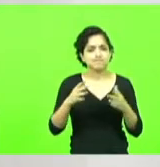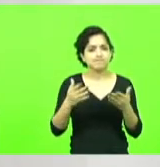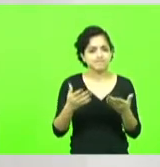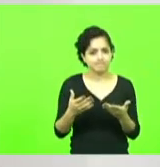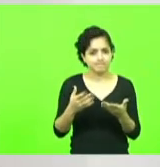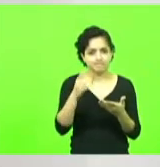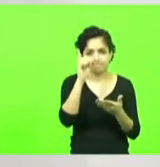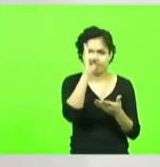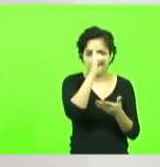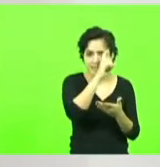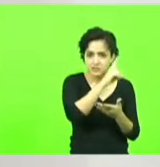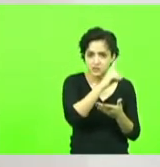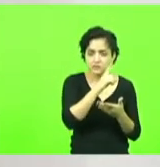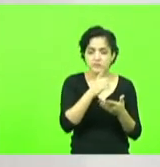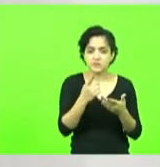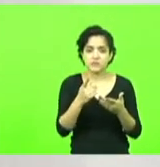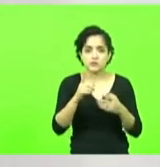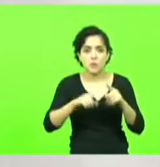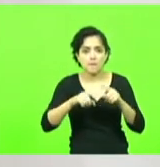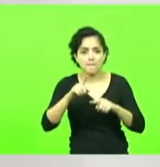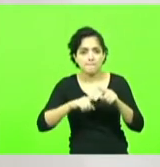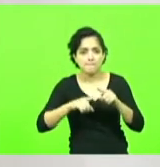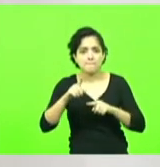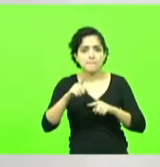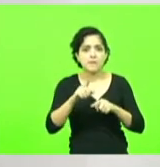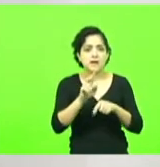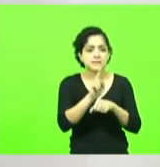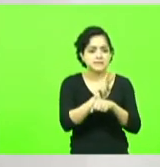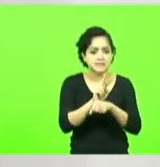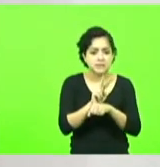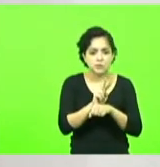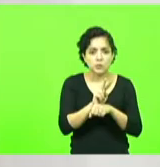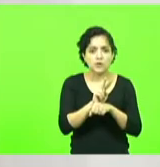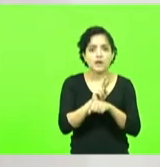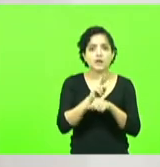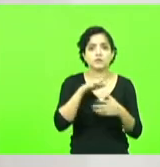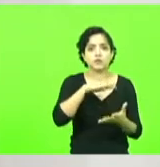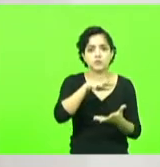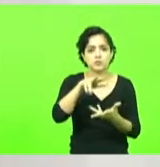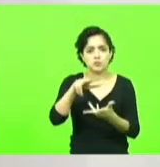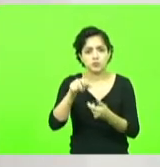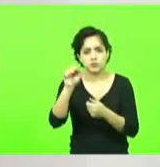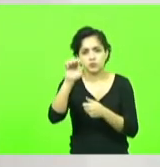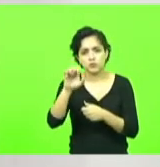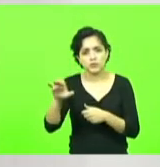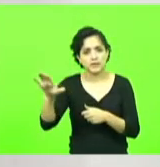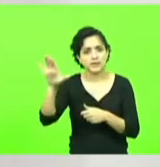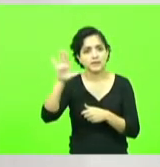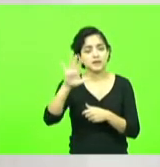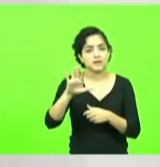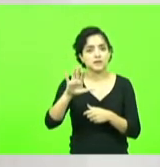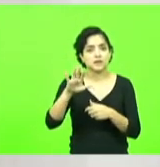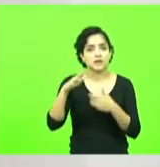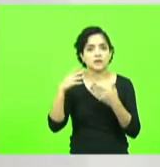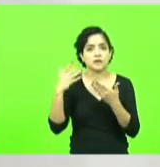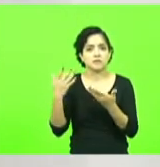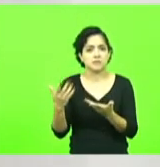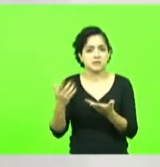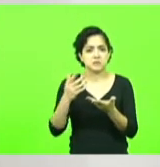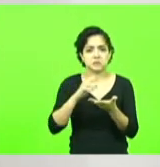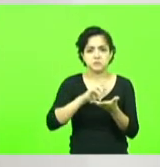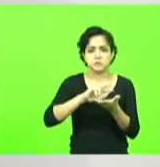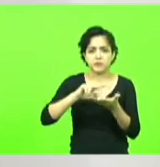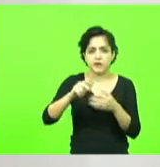mais difícil mais regulado do mundo União Europeia Emirados Árabes